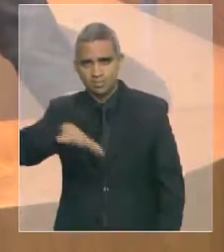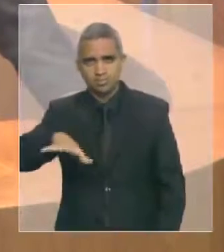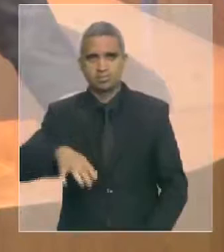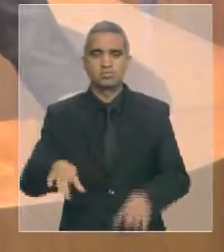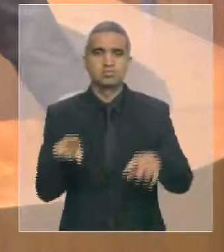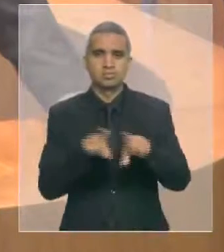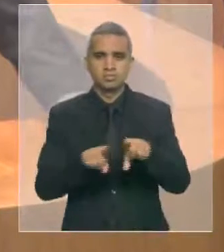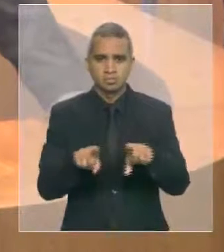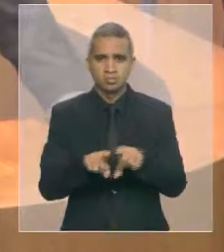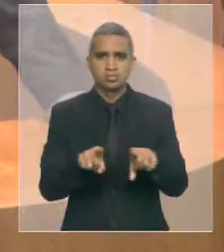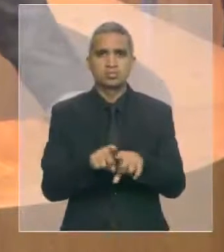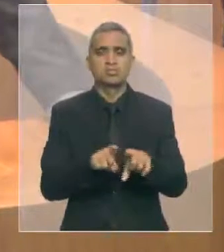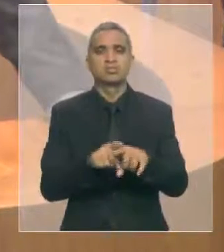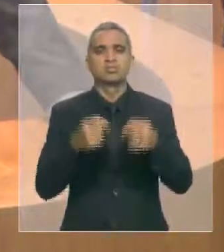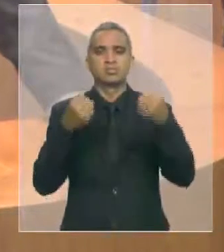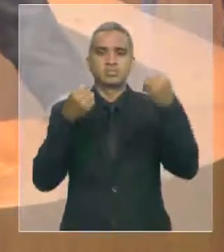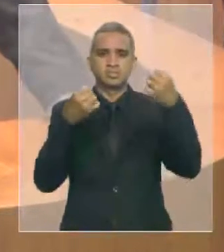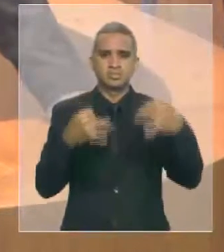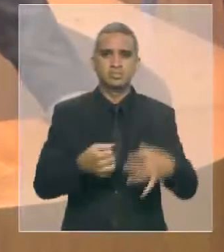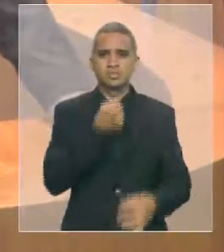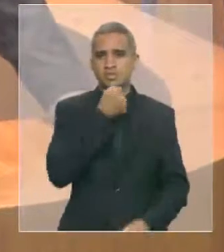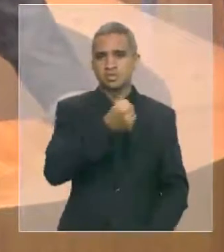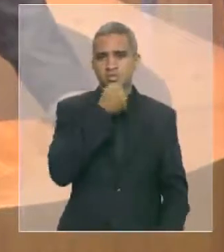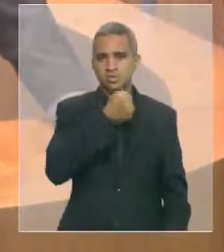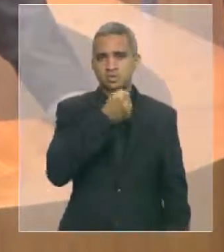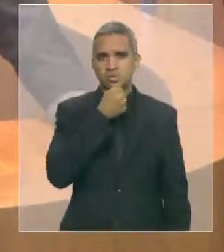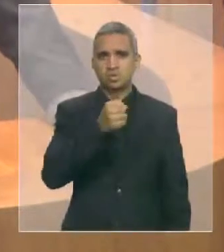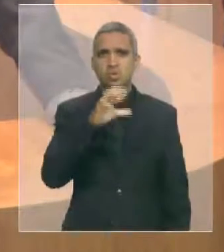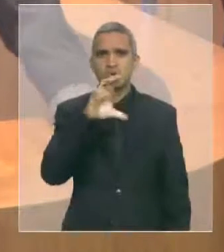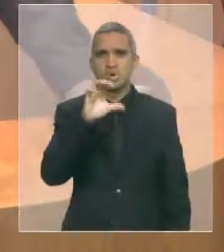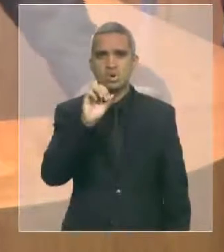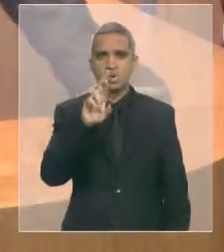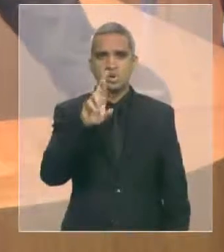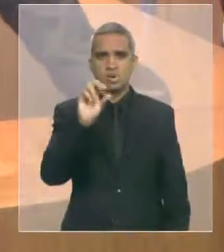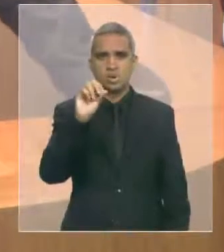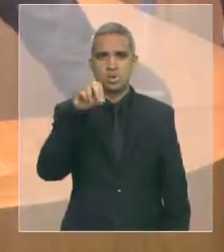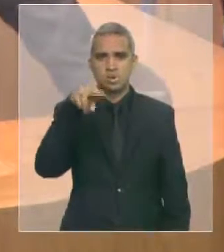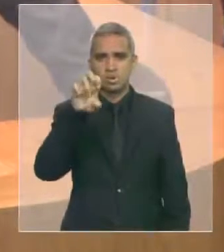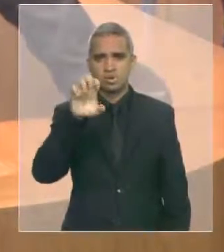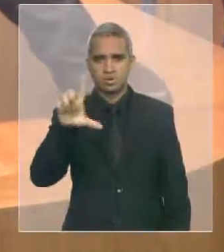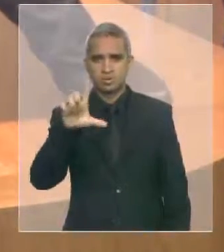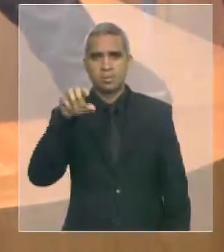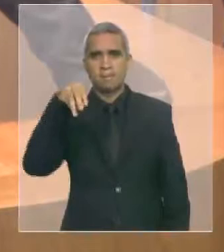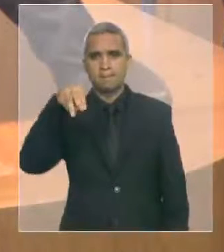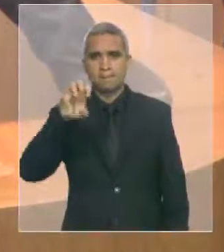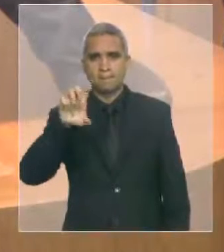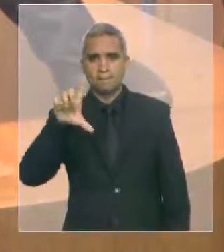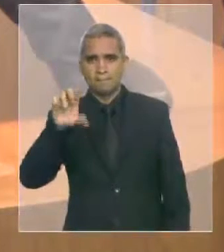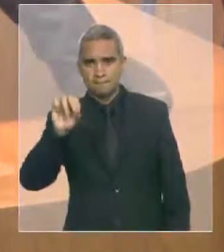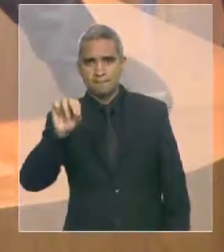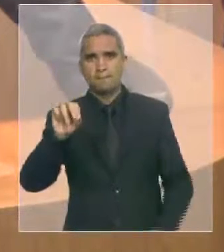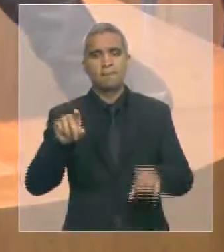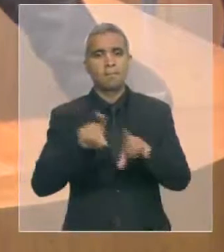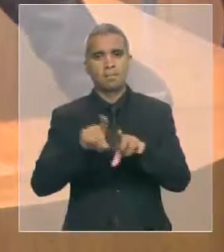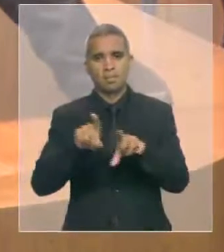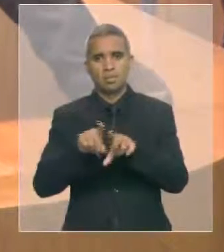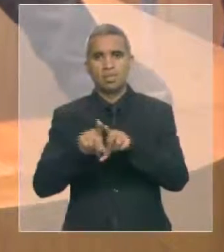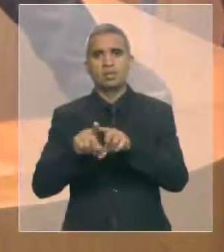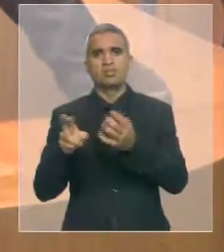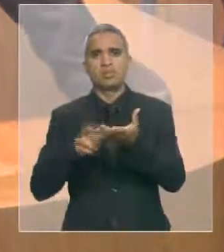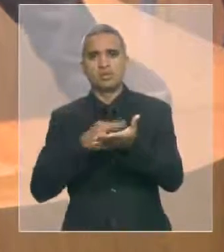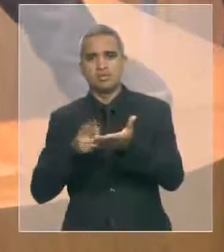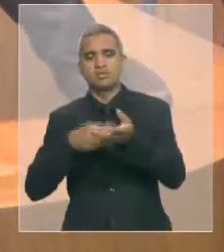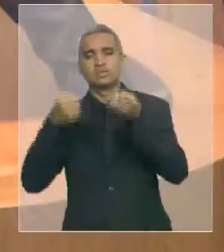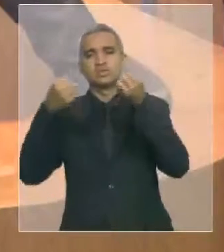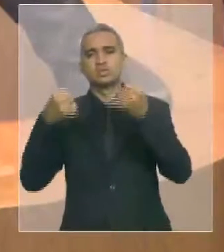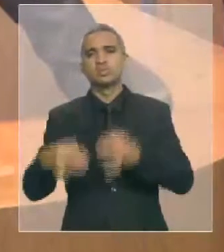Melo, Francisco Melo, fala dos assaltos a ônibus, que crescem assustadoramente na Grande